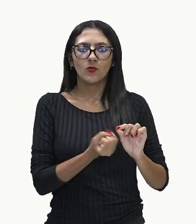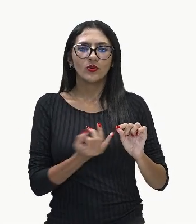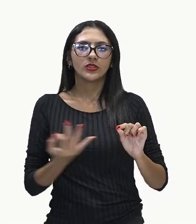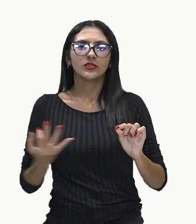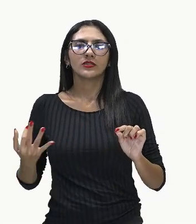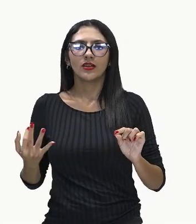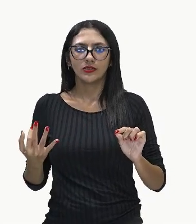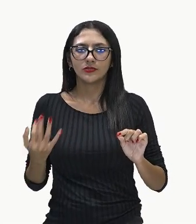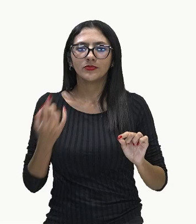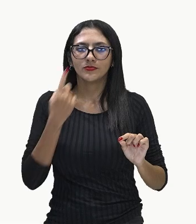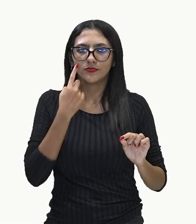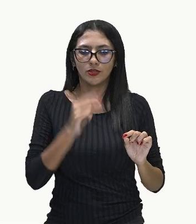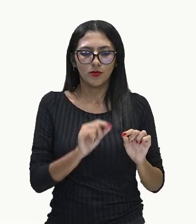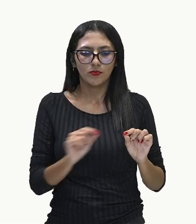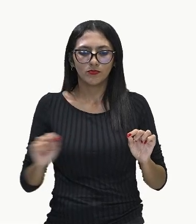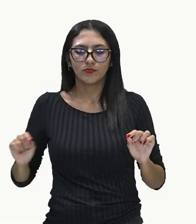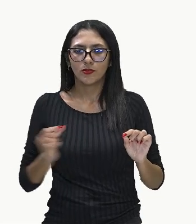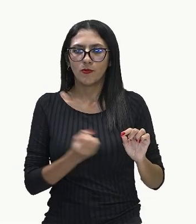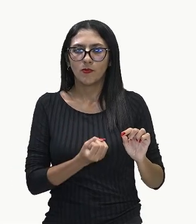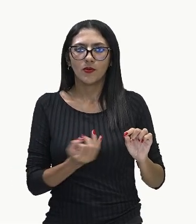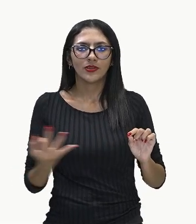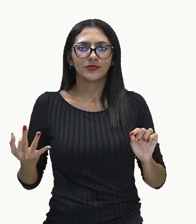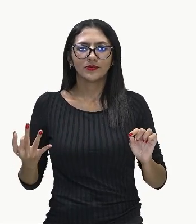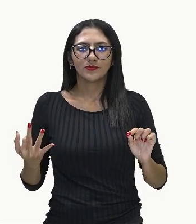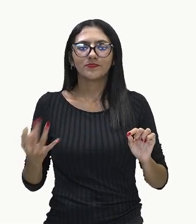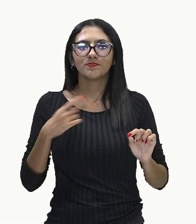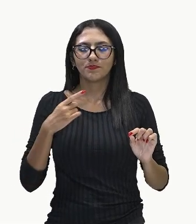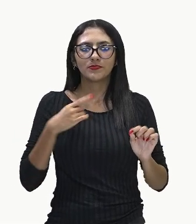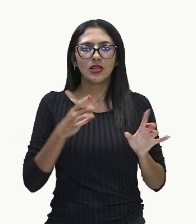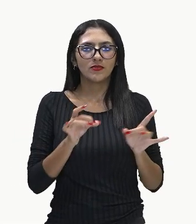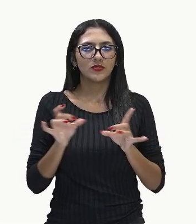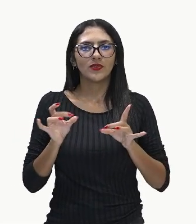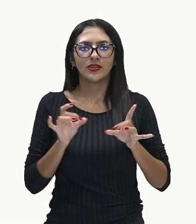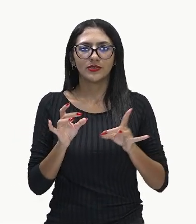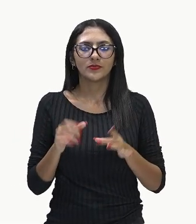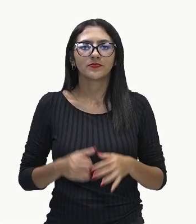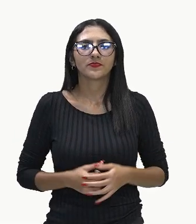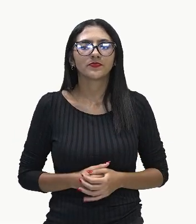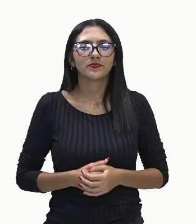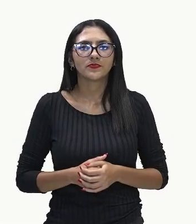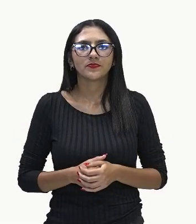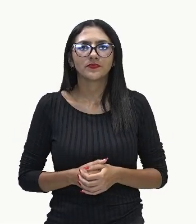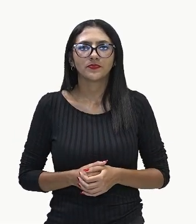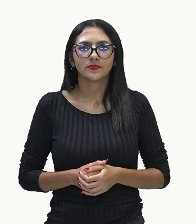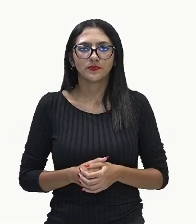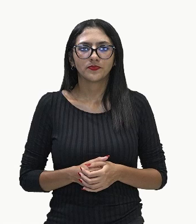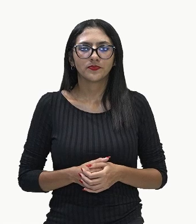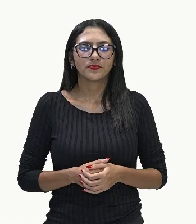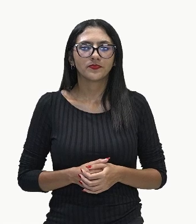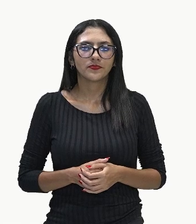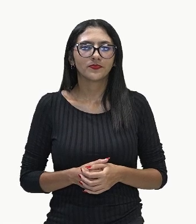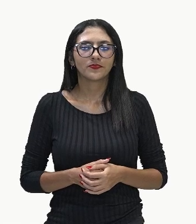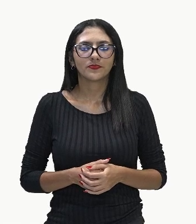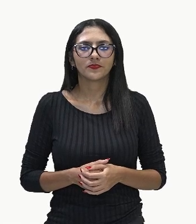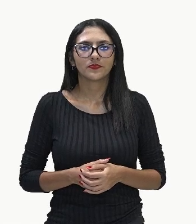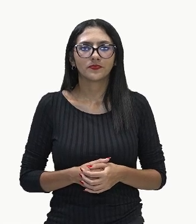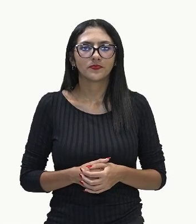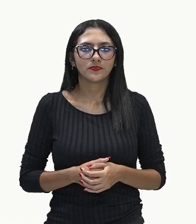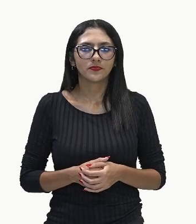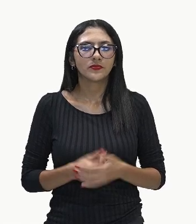ok? A quantidade que foram vendidas, a quantidade de veículos vendidos, tá?